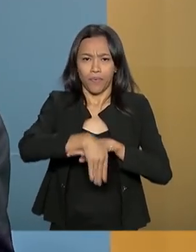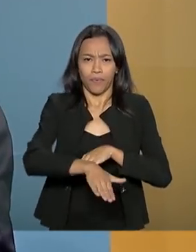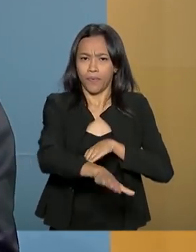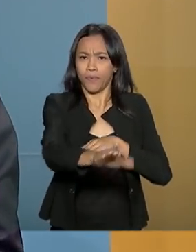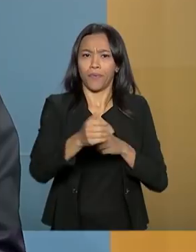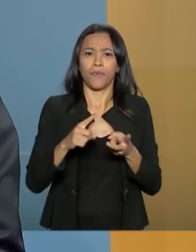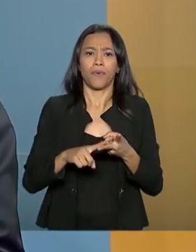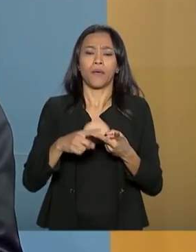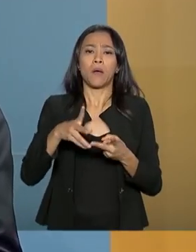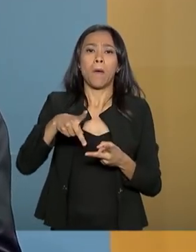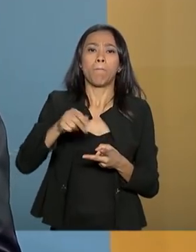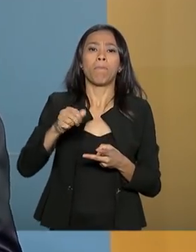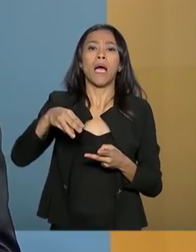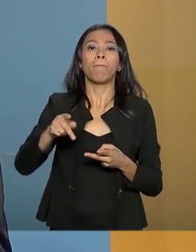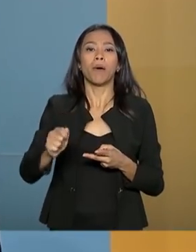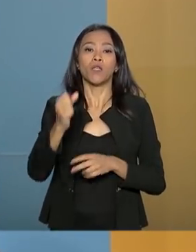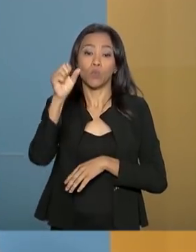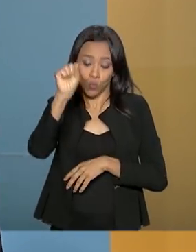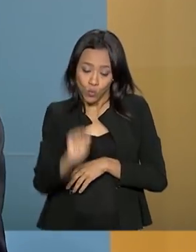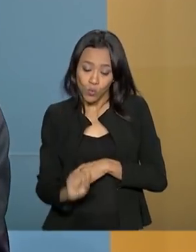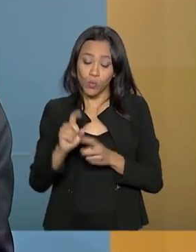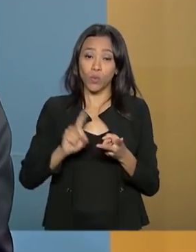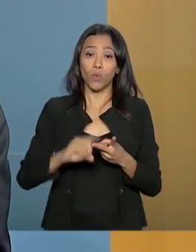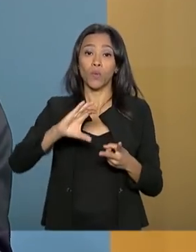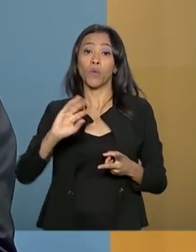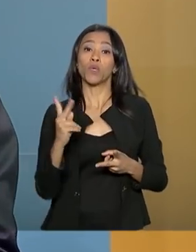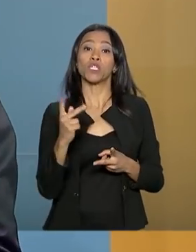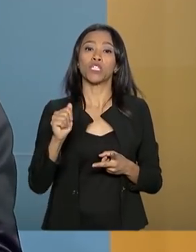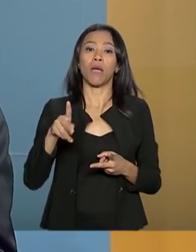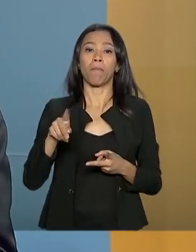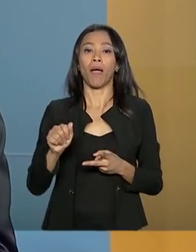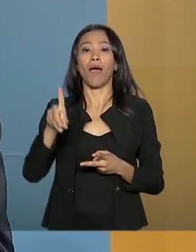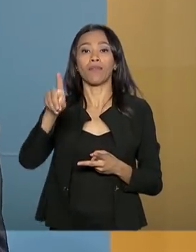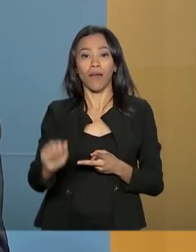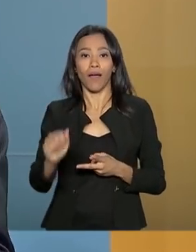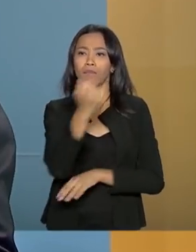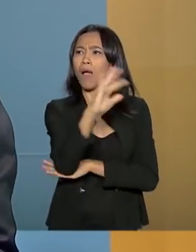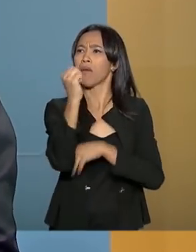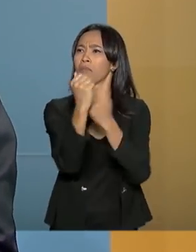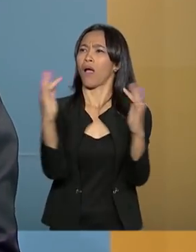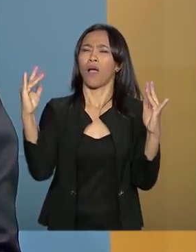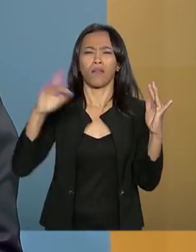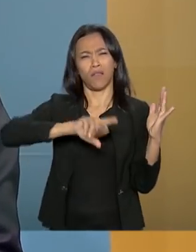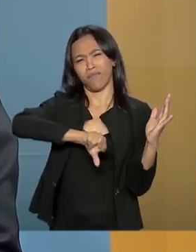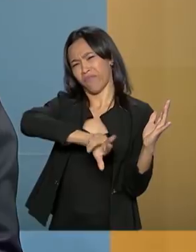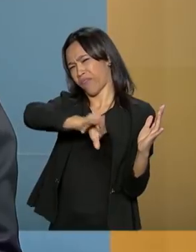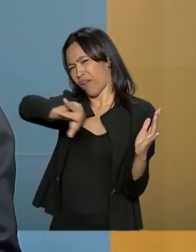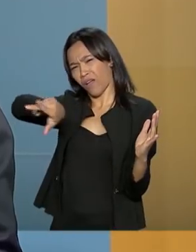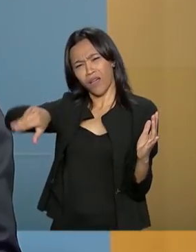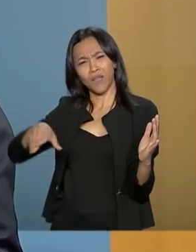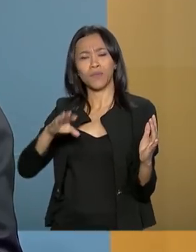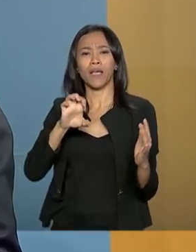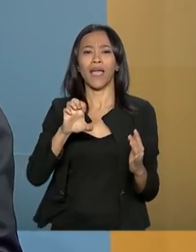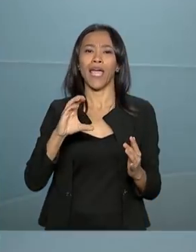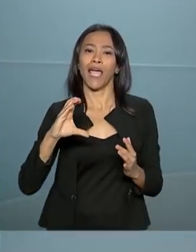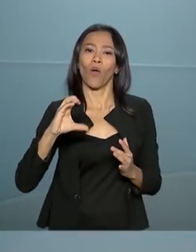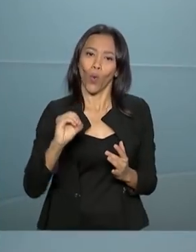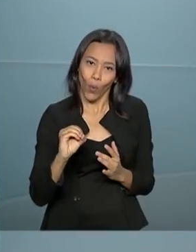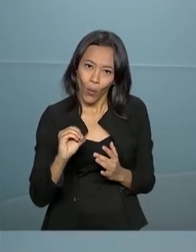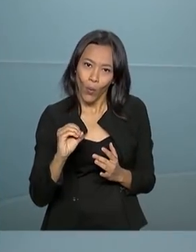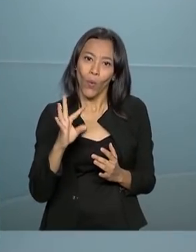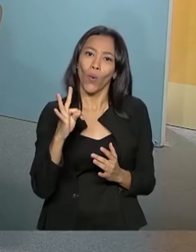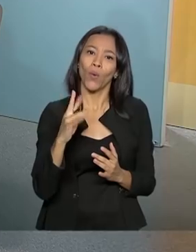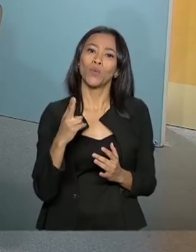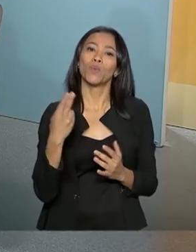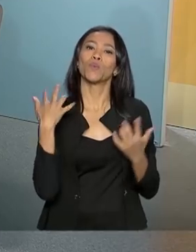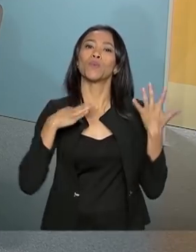os pampas no sul, chapada dos veadeiros, chapada dos guimarães, enfim. Uma gama enorme de opções de ecoturismo. Alguns parques nacionais